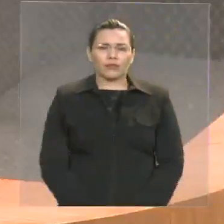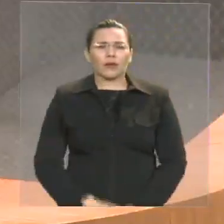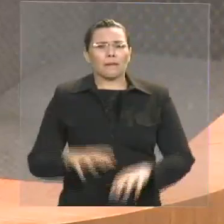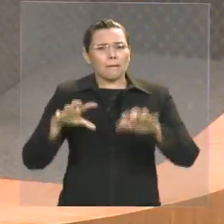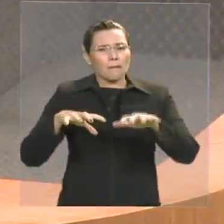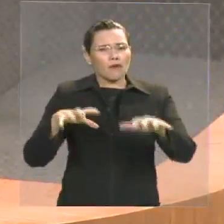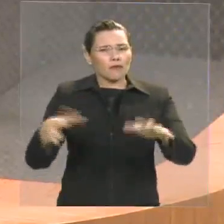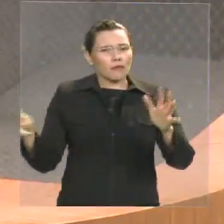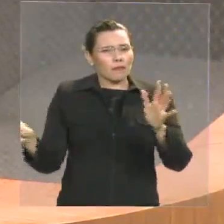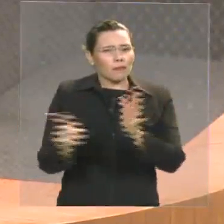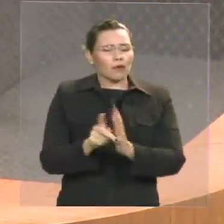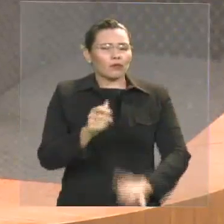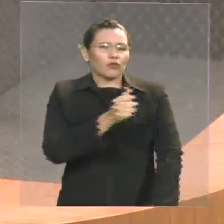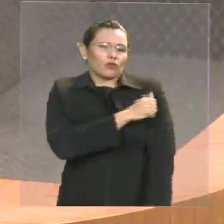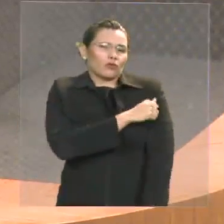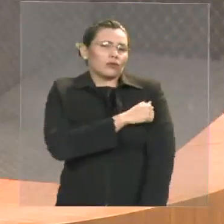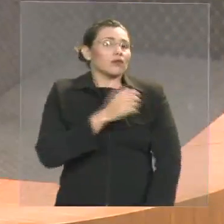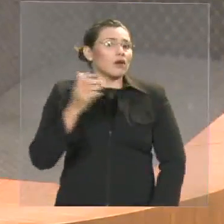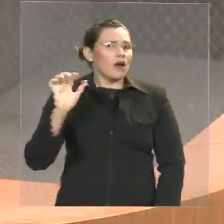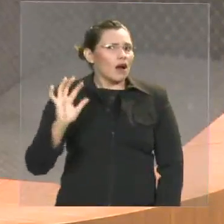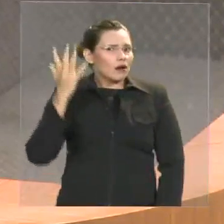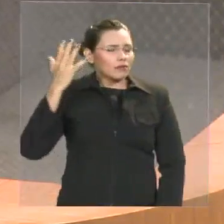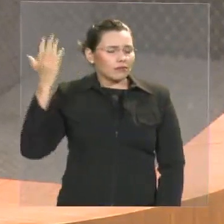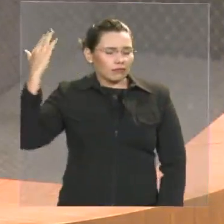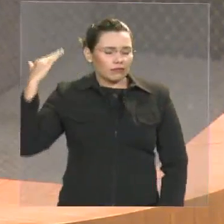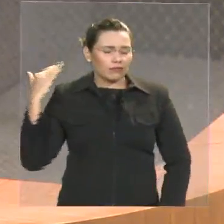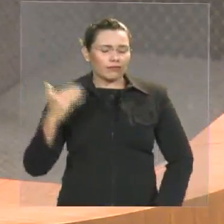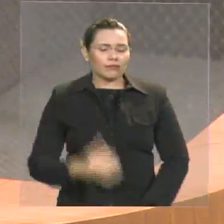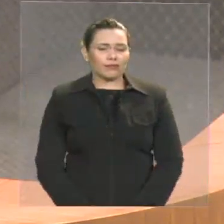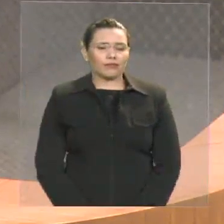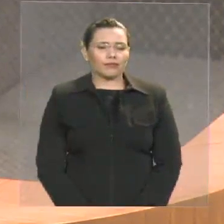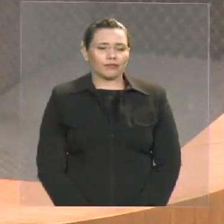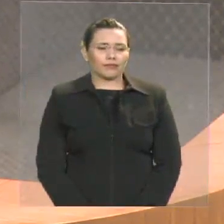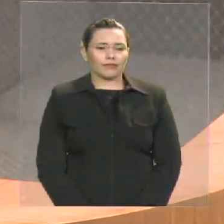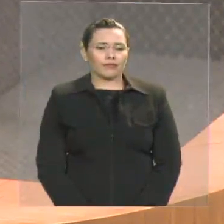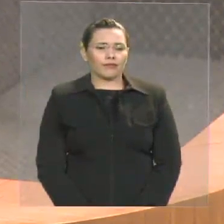grandes lideranças já discursaram ali, deputado André Moura,